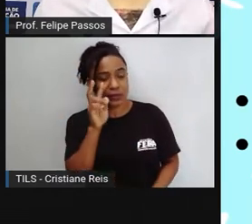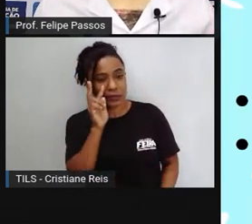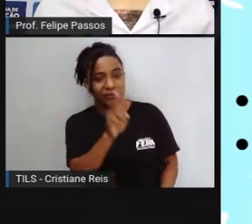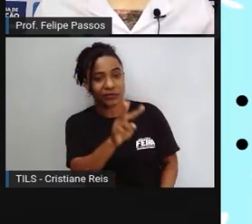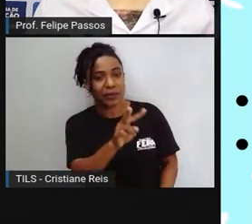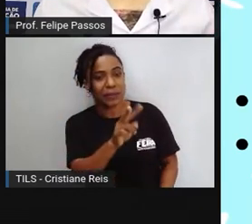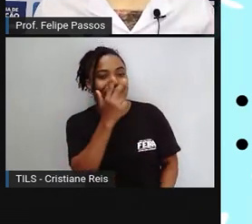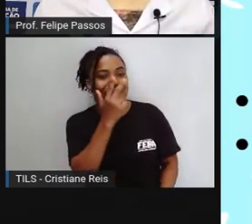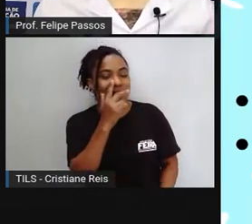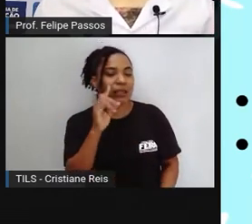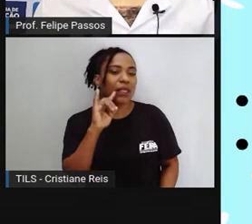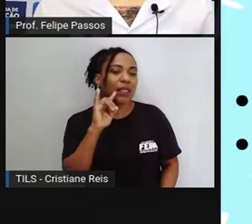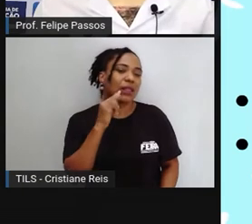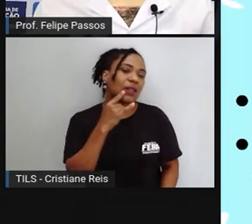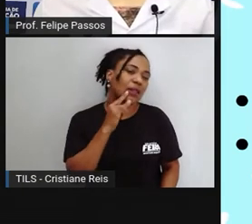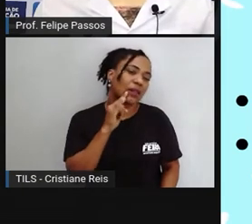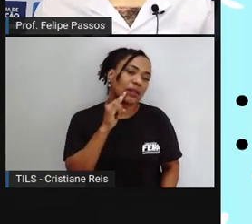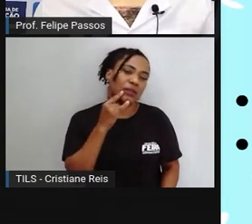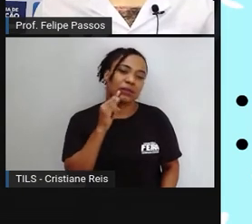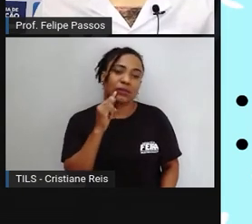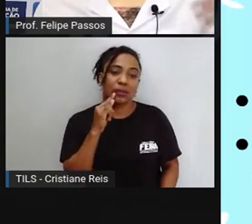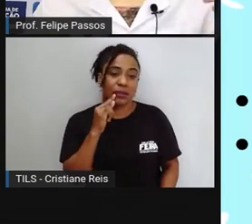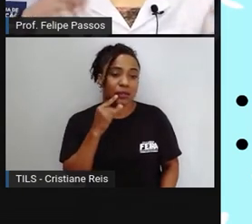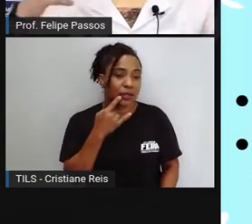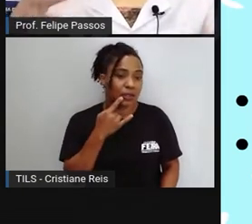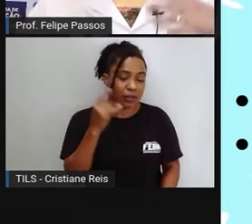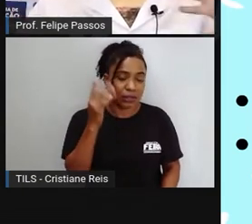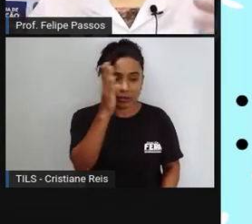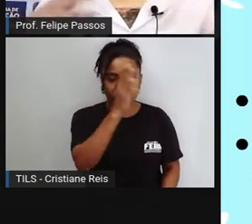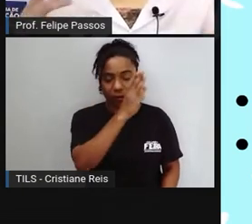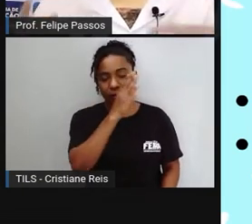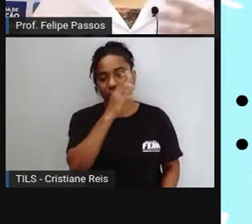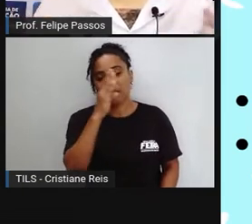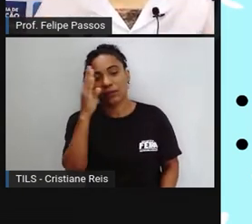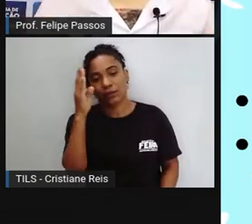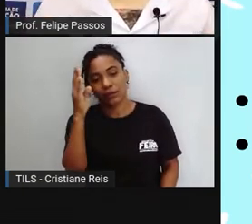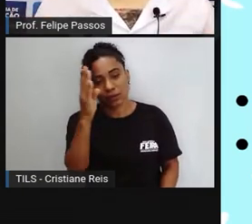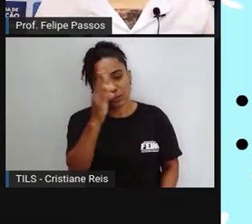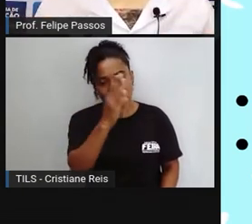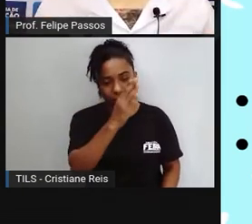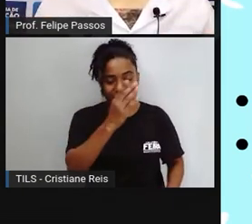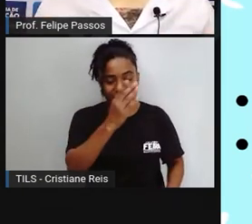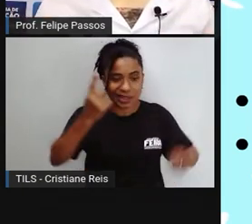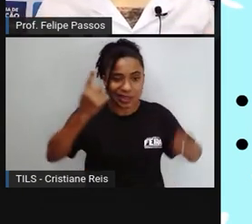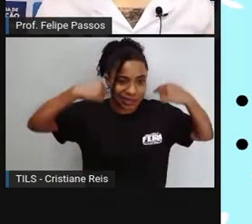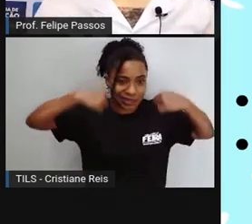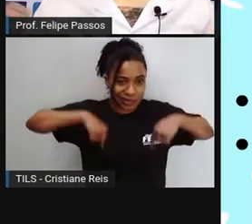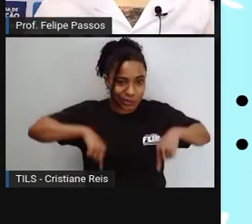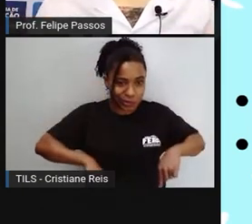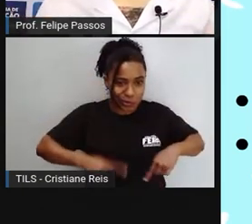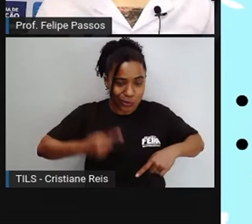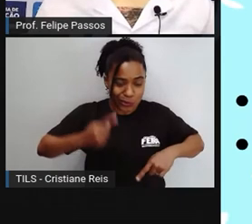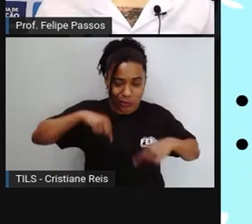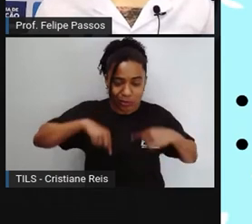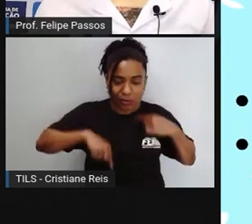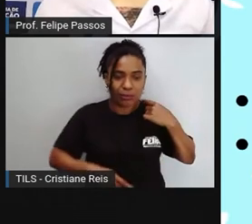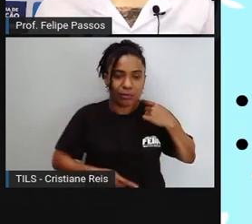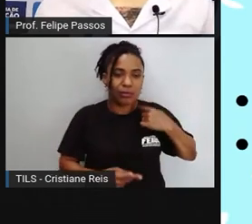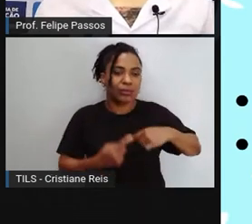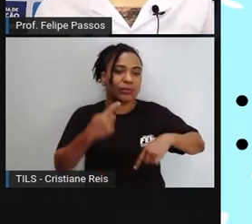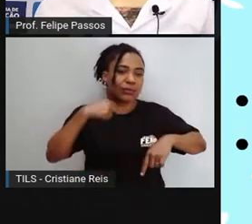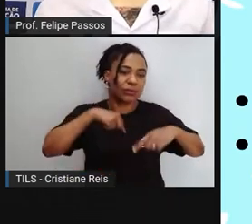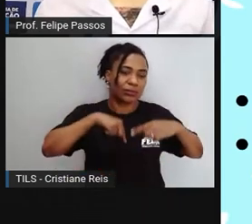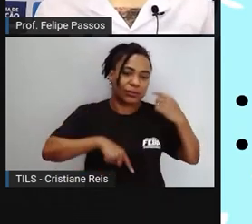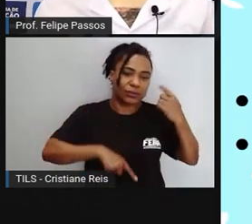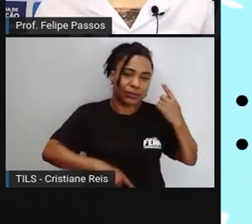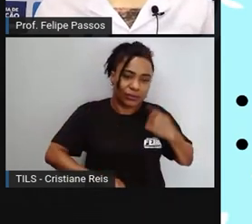parece muito estar bêbada. O problema é que isso está ali estragando o corpo da pessoa por dentro, e em casos mais graves,